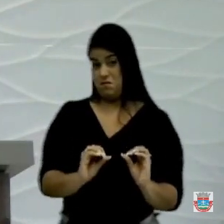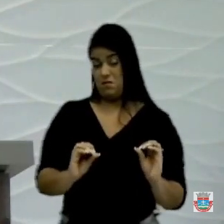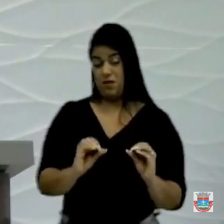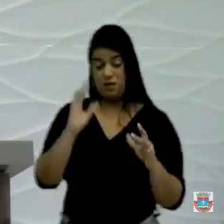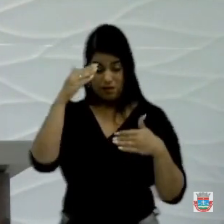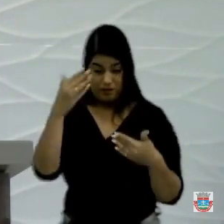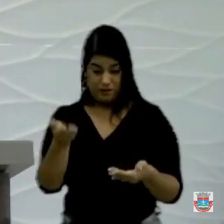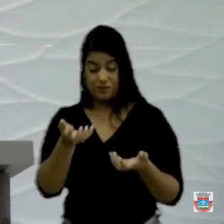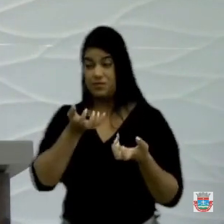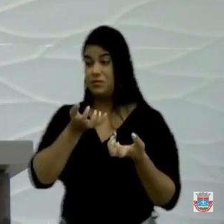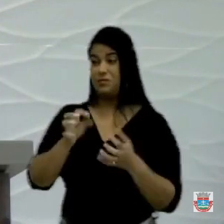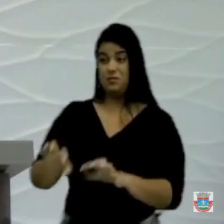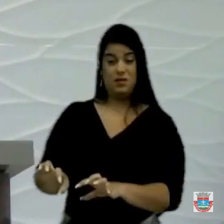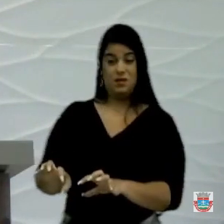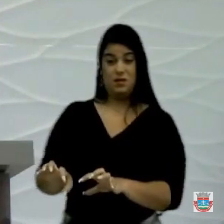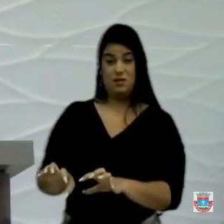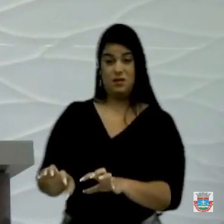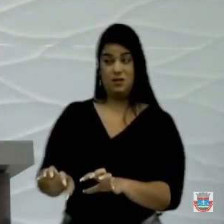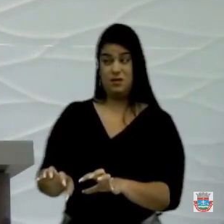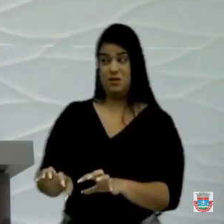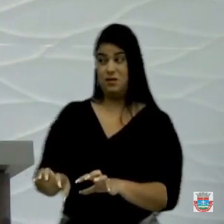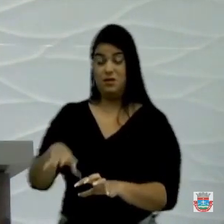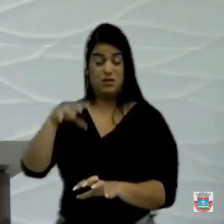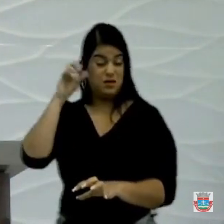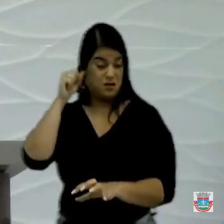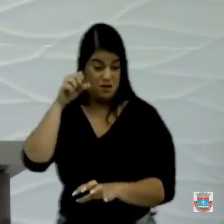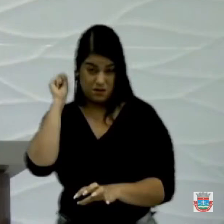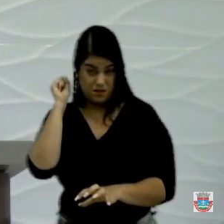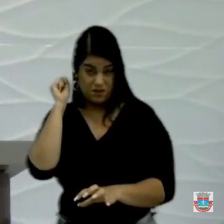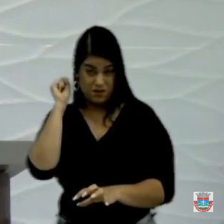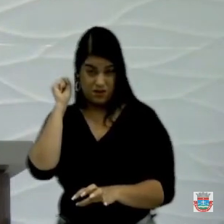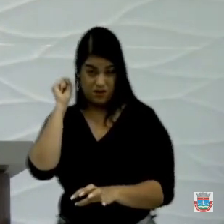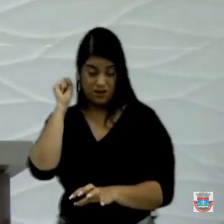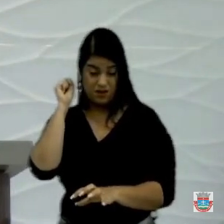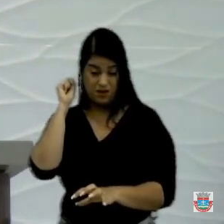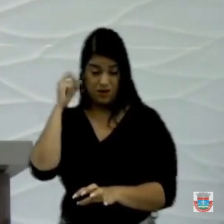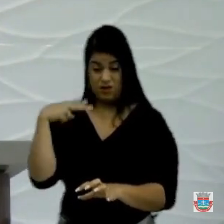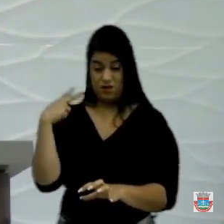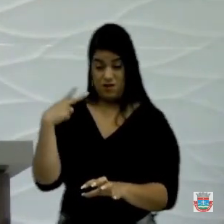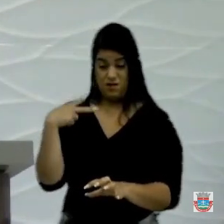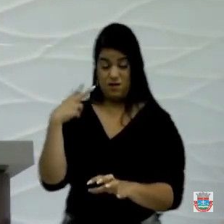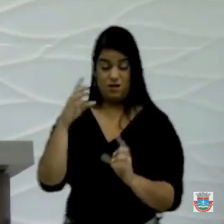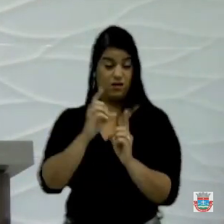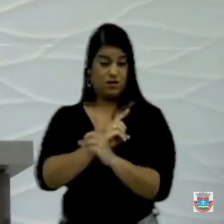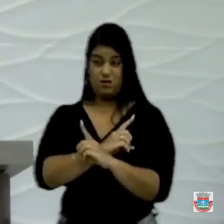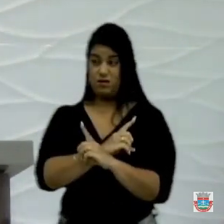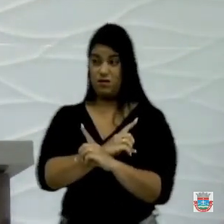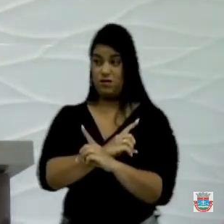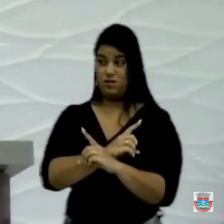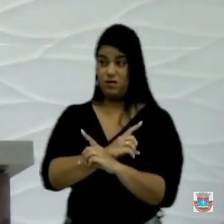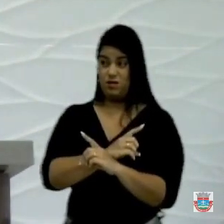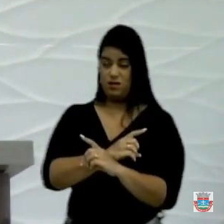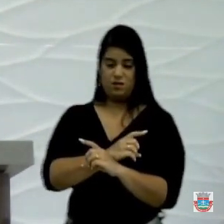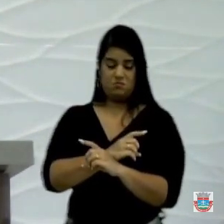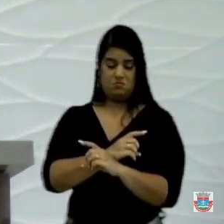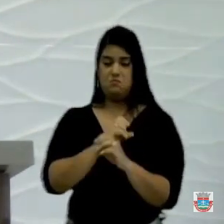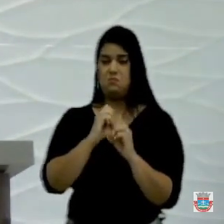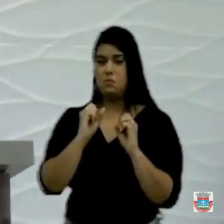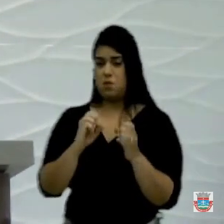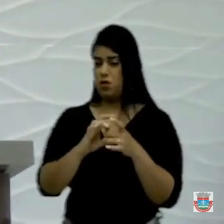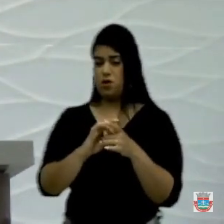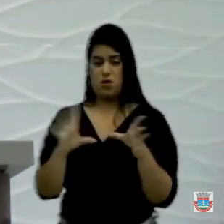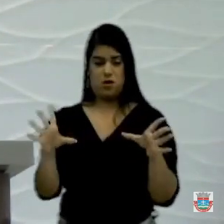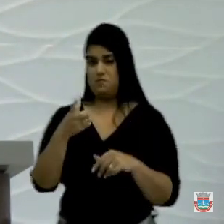se vossa excelência não quiser escutar o discurso dos vereadores da oposição, o vereador fique à vontade e pode se